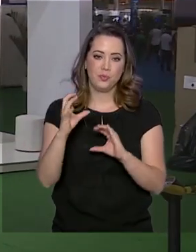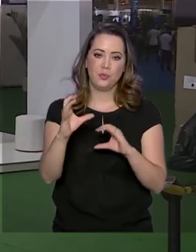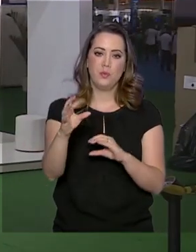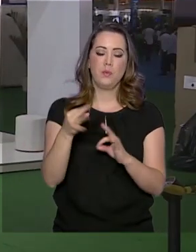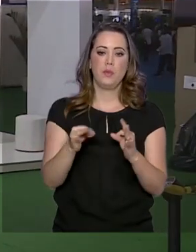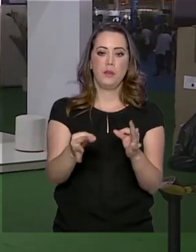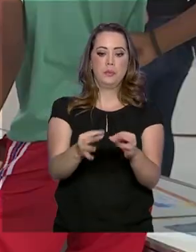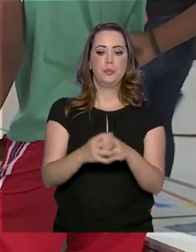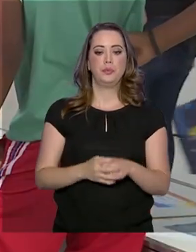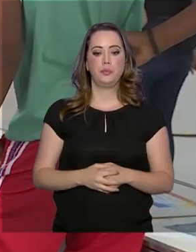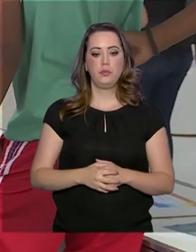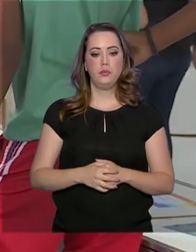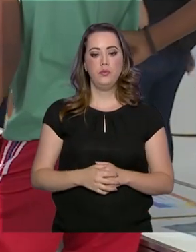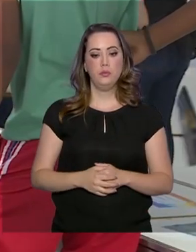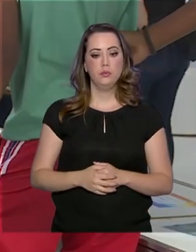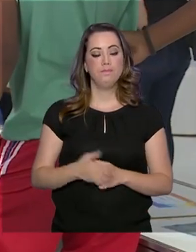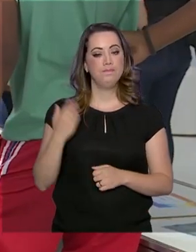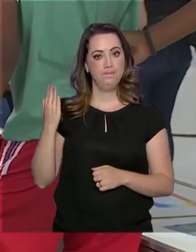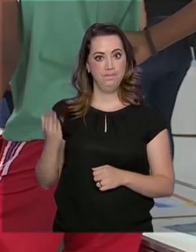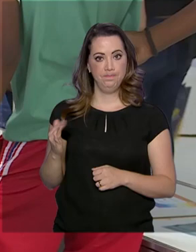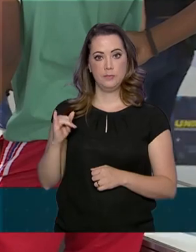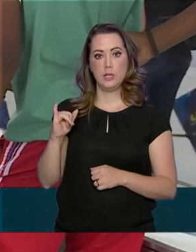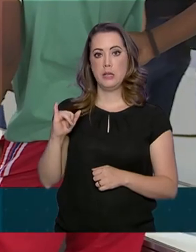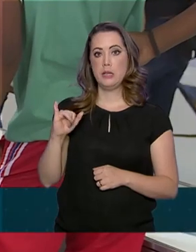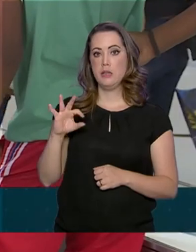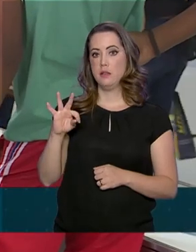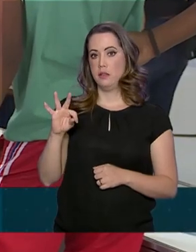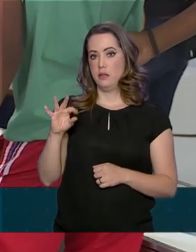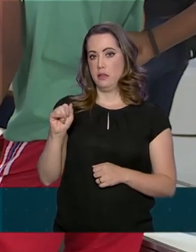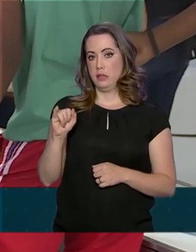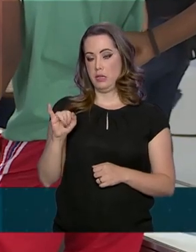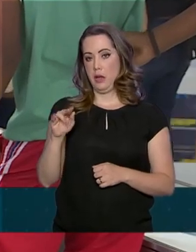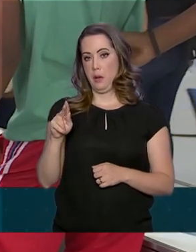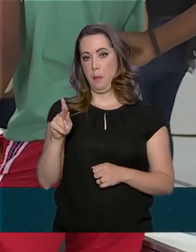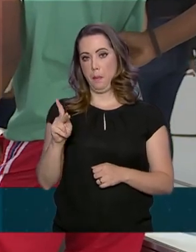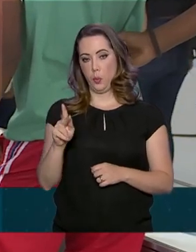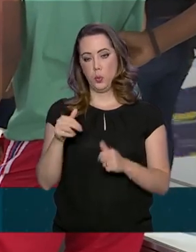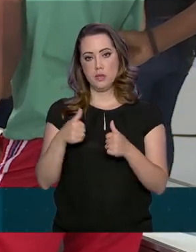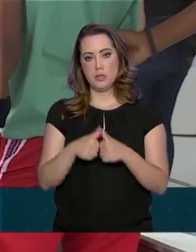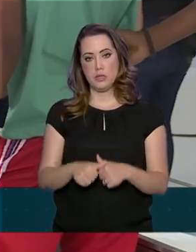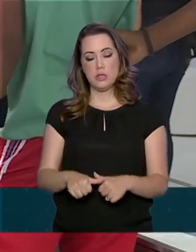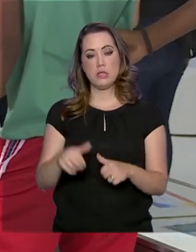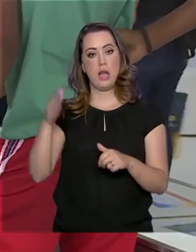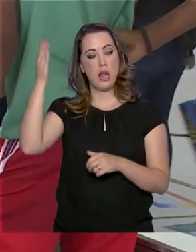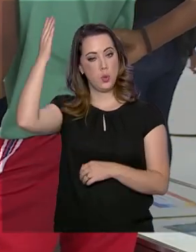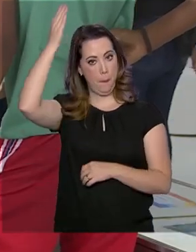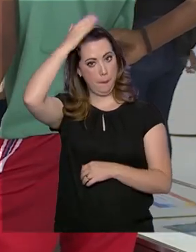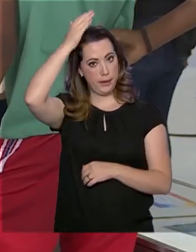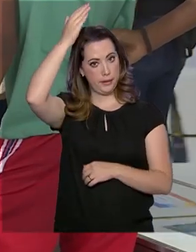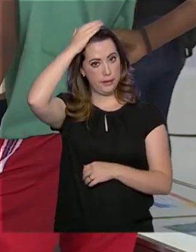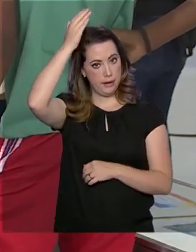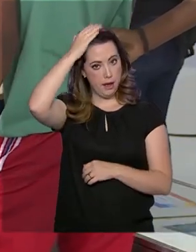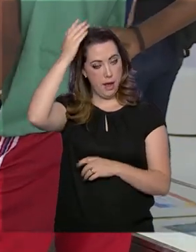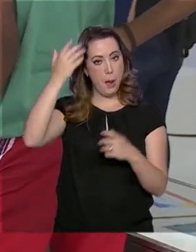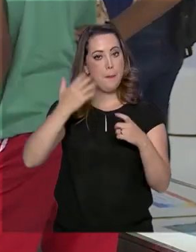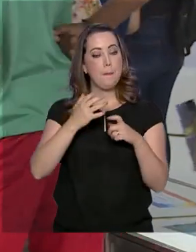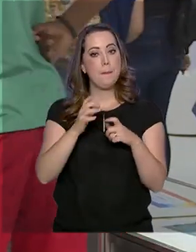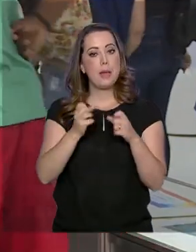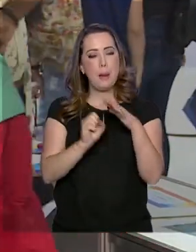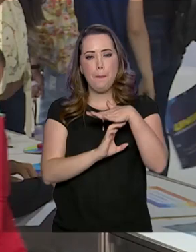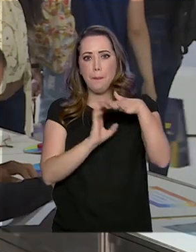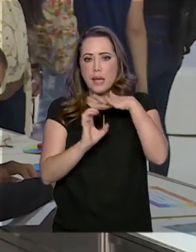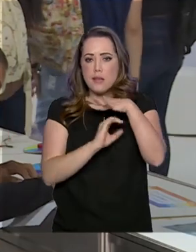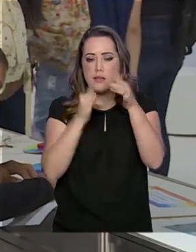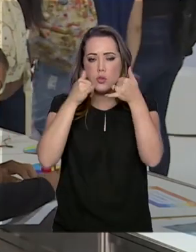Tecnologia. Itaipub Nacional fica em Foz do Iguaçu, no Paraná. A hidrelétrica é a maior geradora de